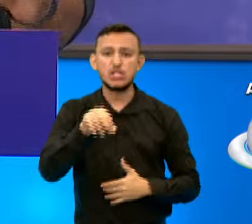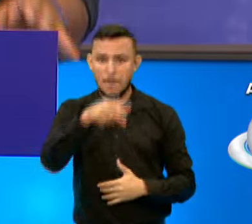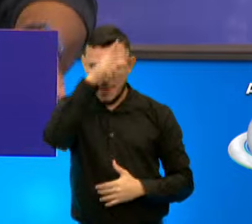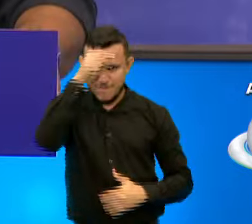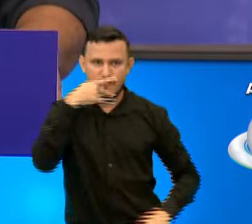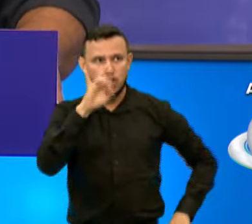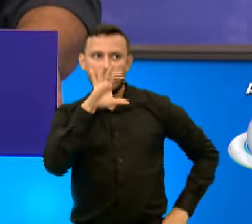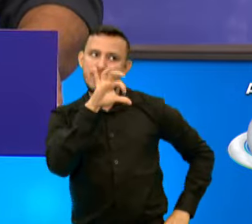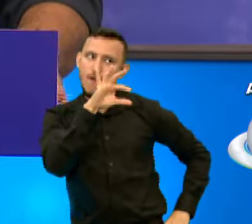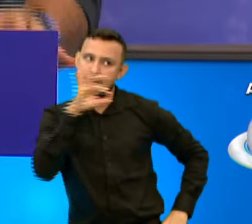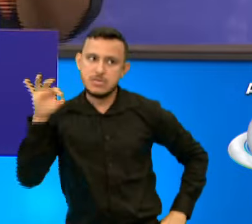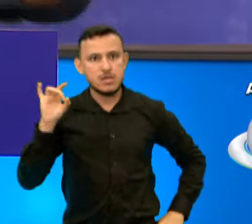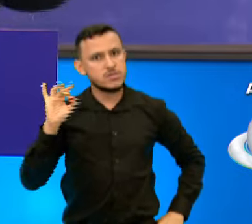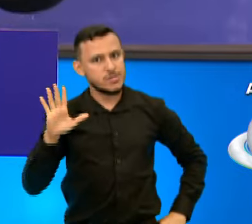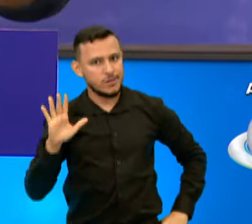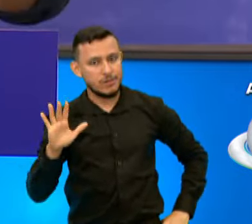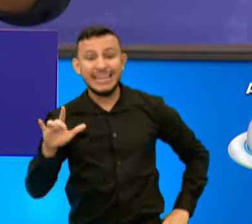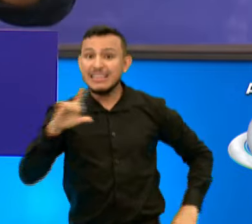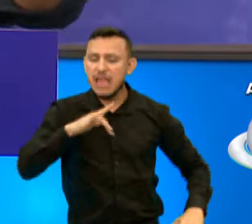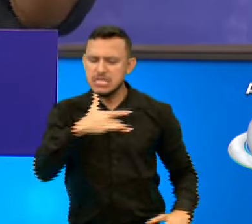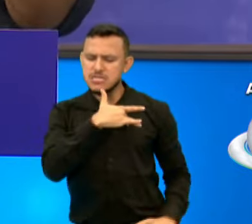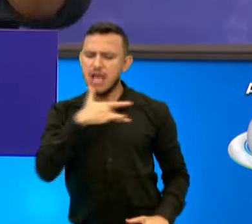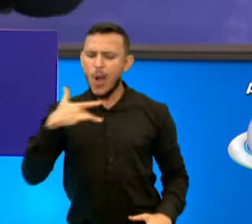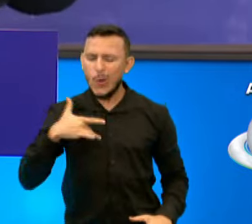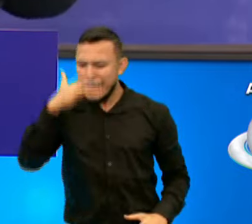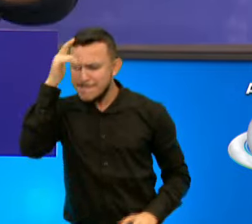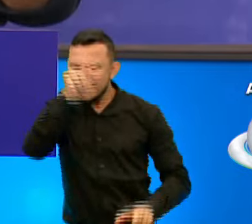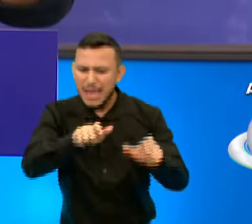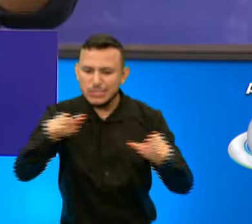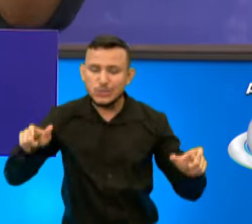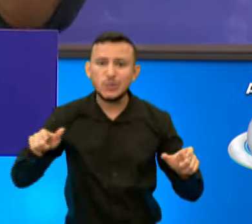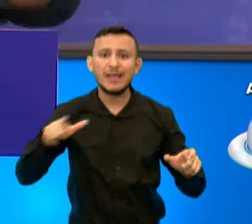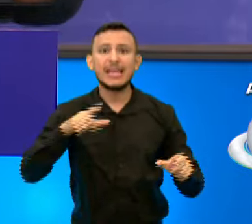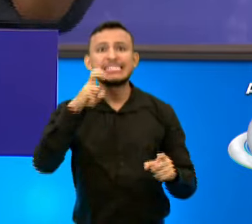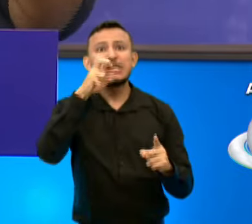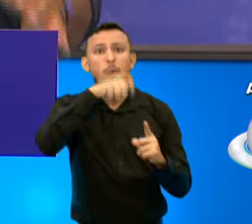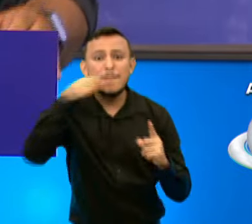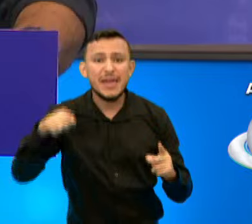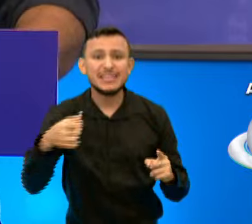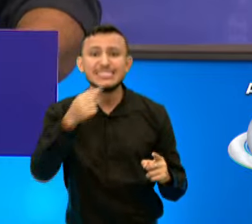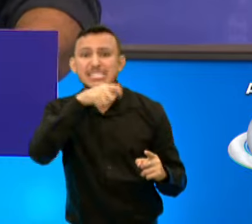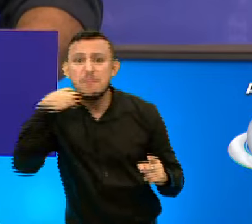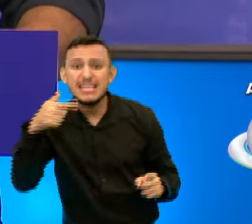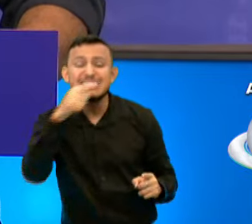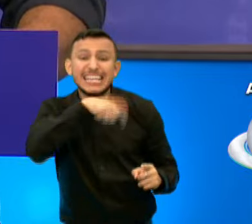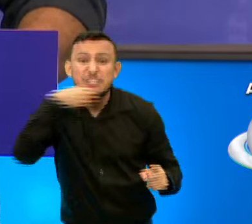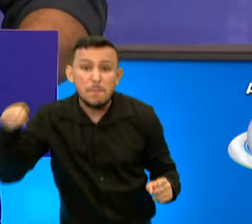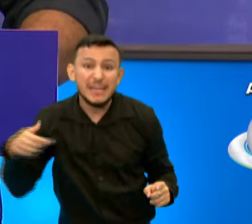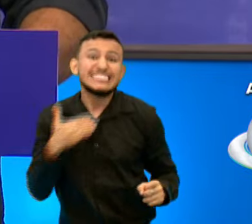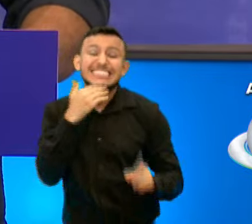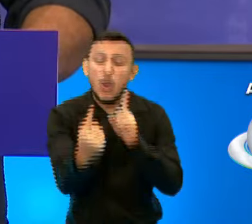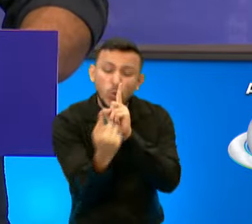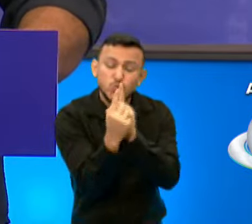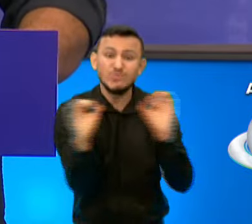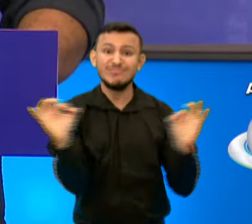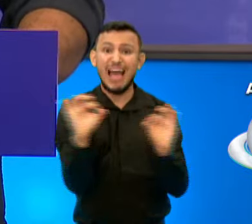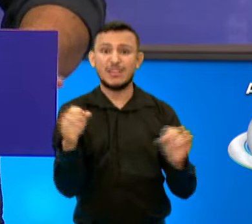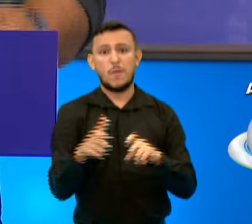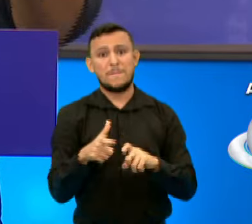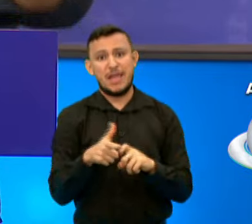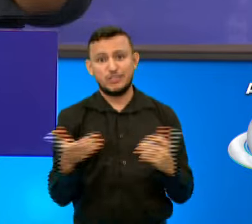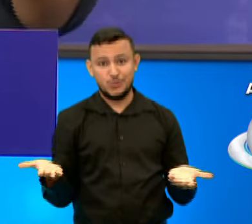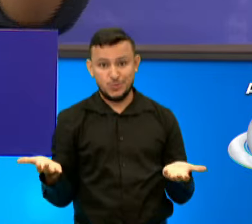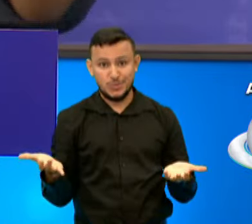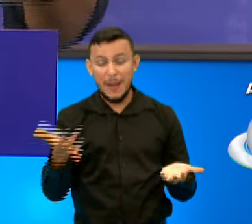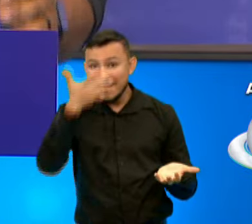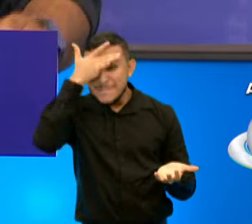diz que só tem 900. Nós temos uma saúde onde pessoas passam de 5, 6 meses, 7 meses para ter acesso a uma consulta. E, vezes, não tem.